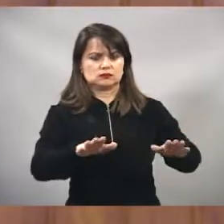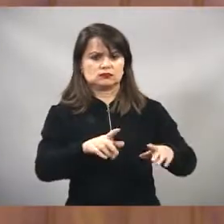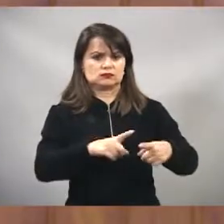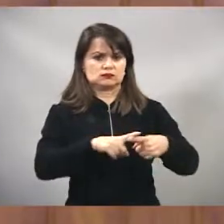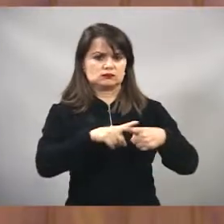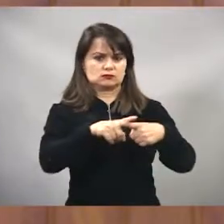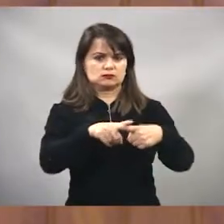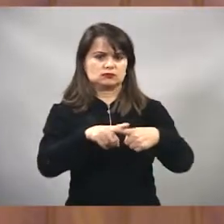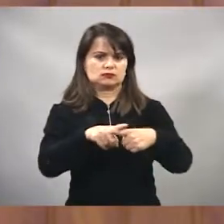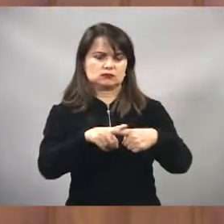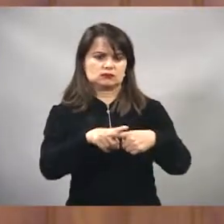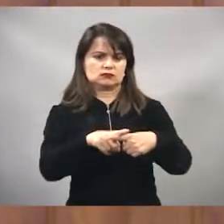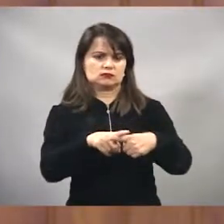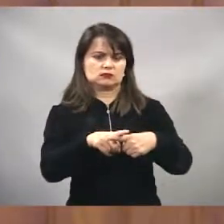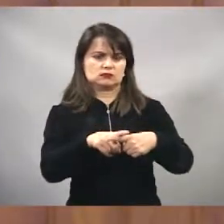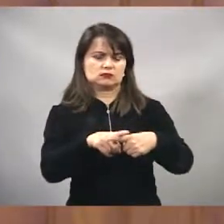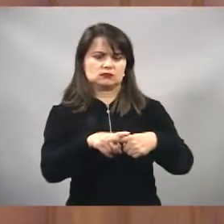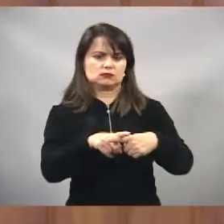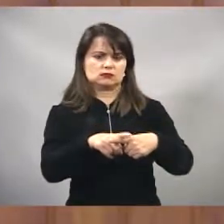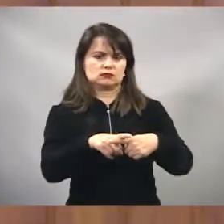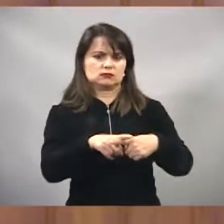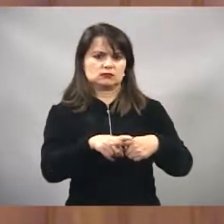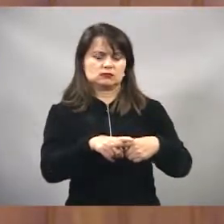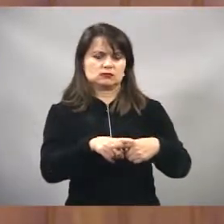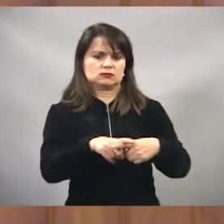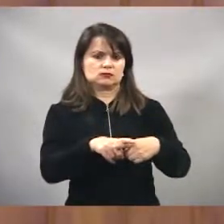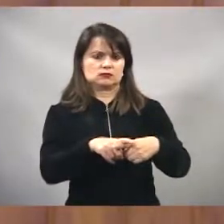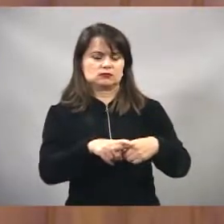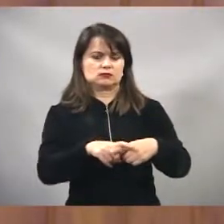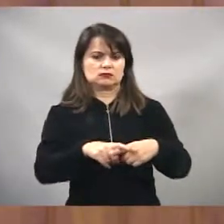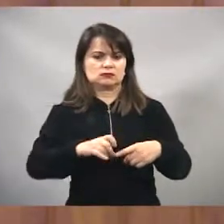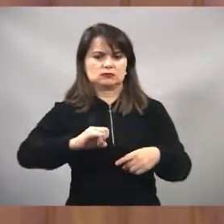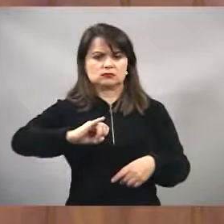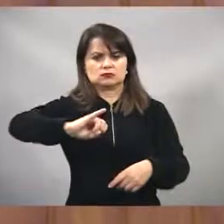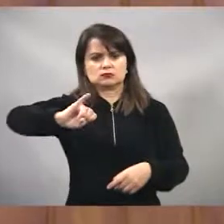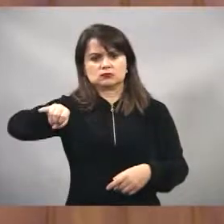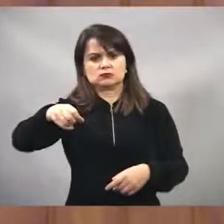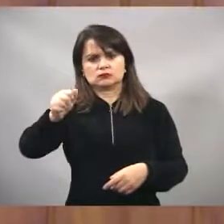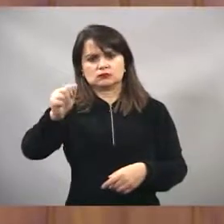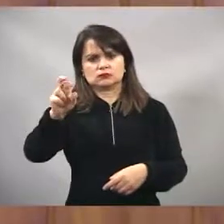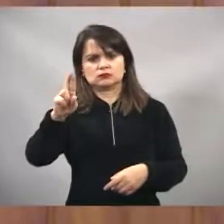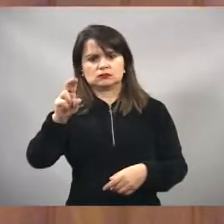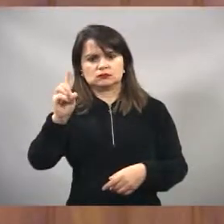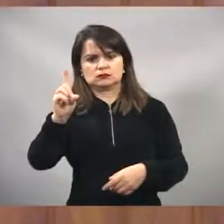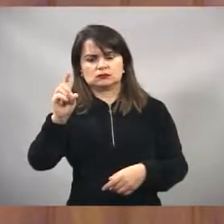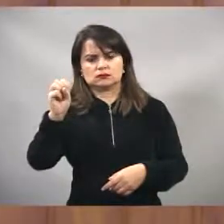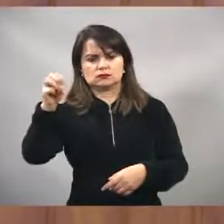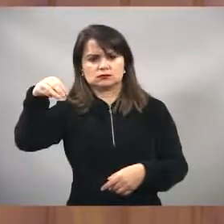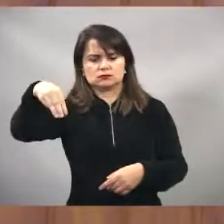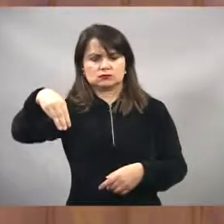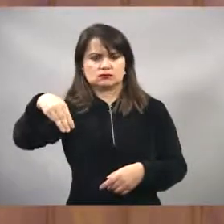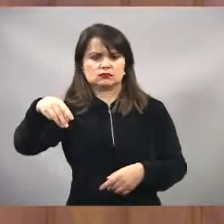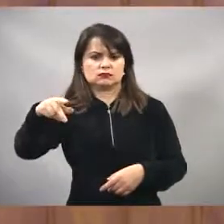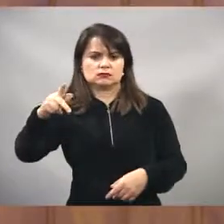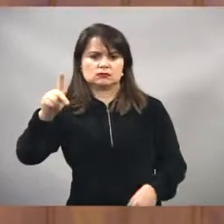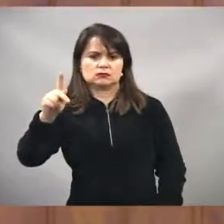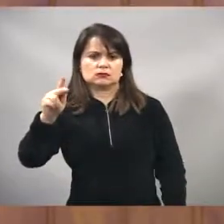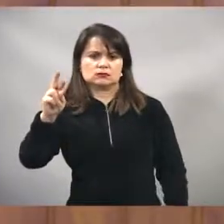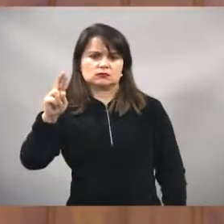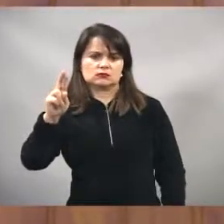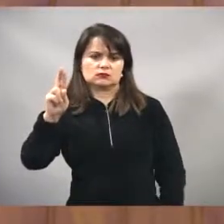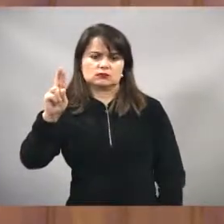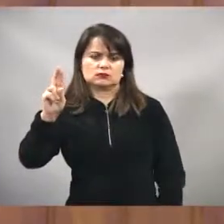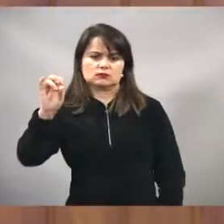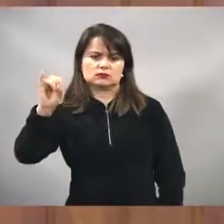interligação Jardim Primavera, com Marina Moretti, que